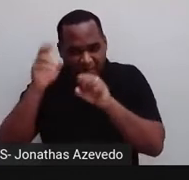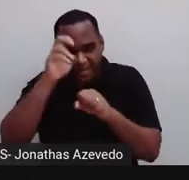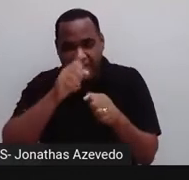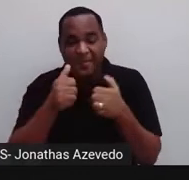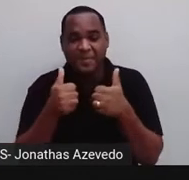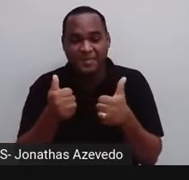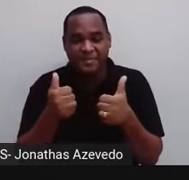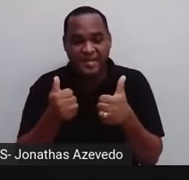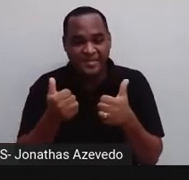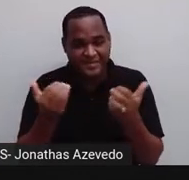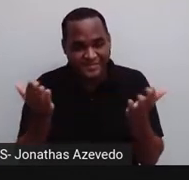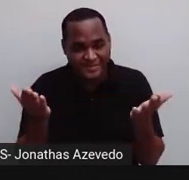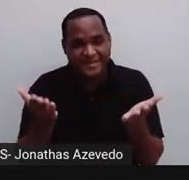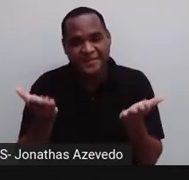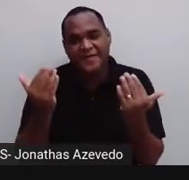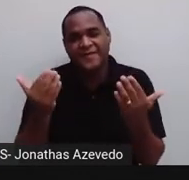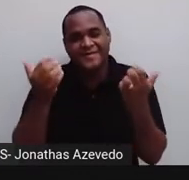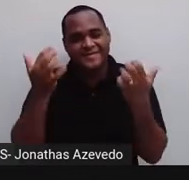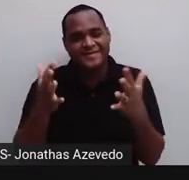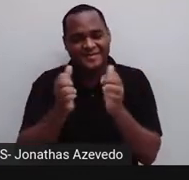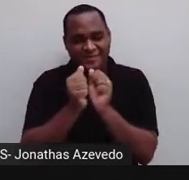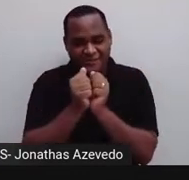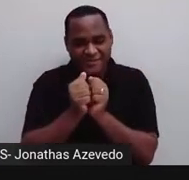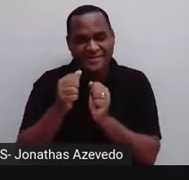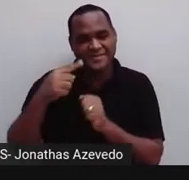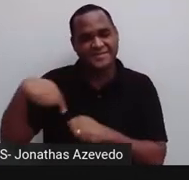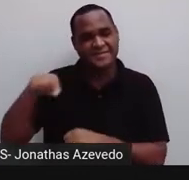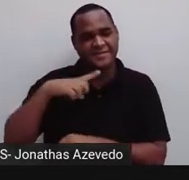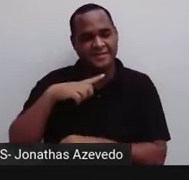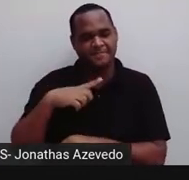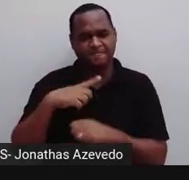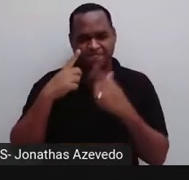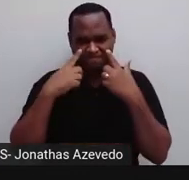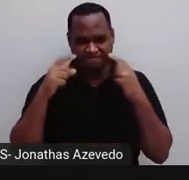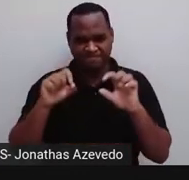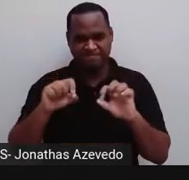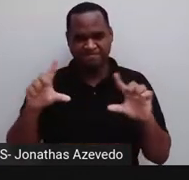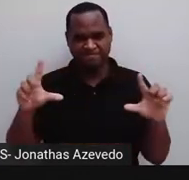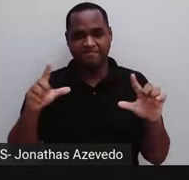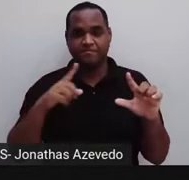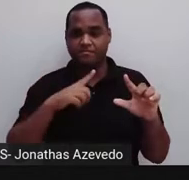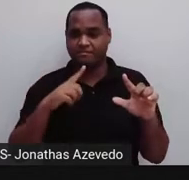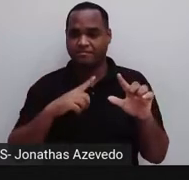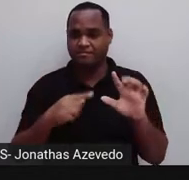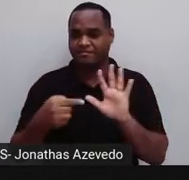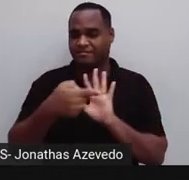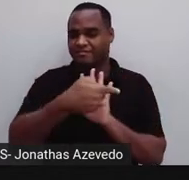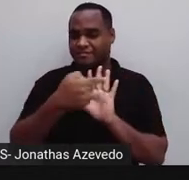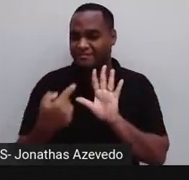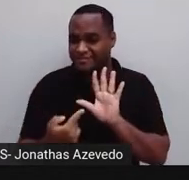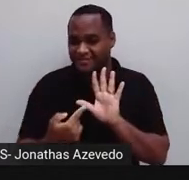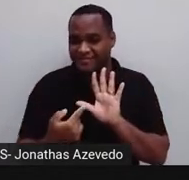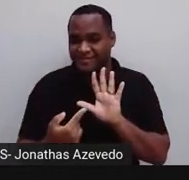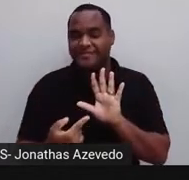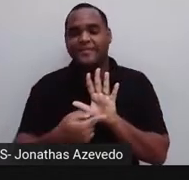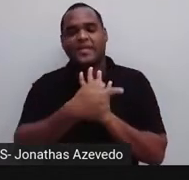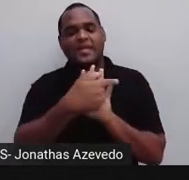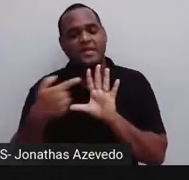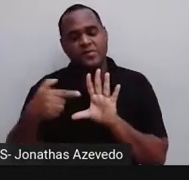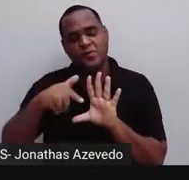vem aqui com a gente, olha só. Bom, aí na tela tem cinco, né, cinco áreas